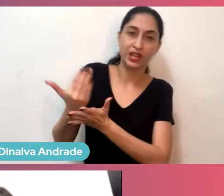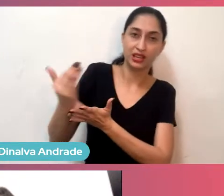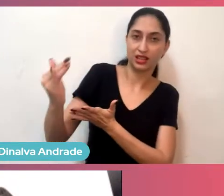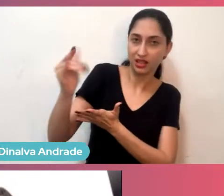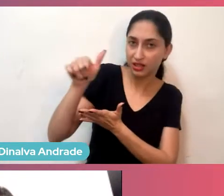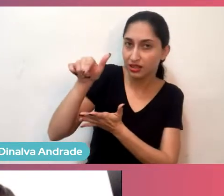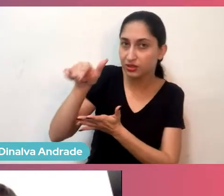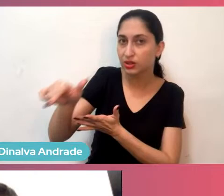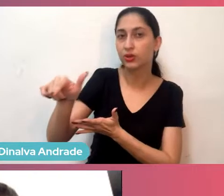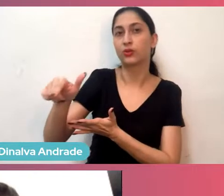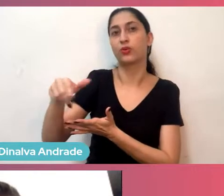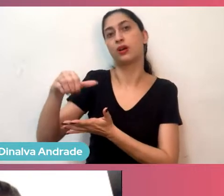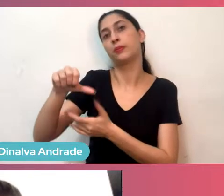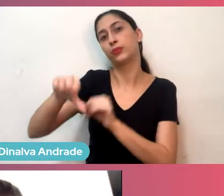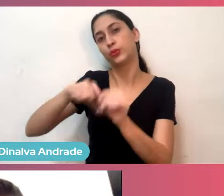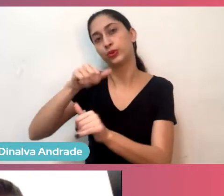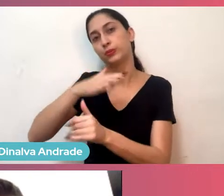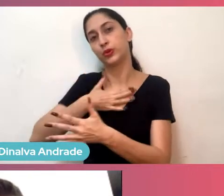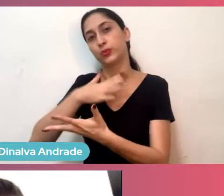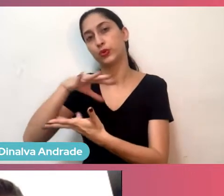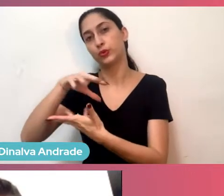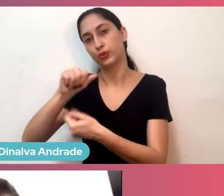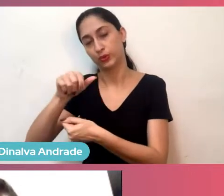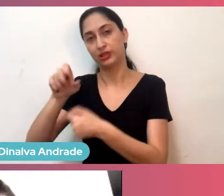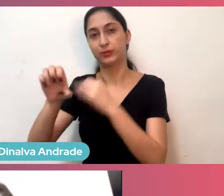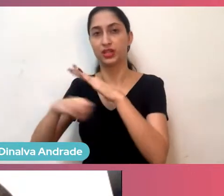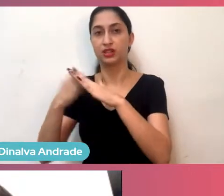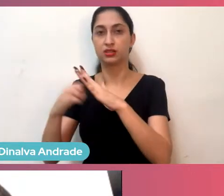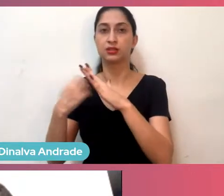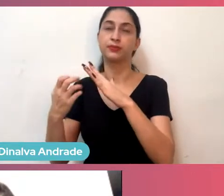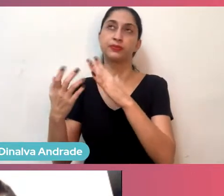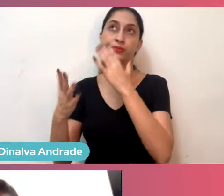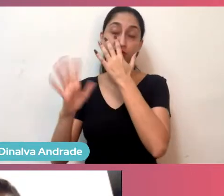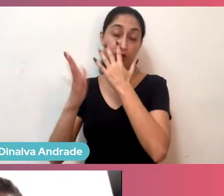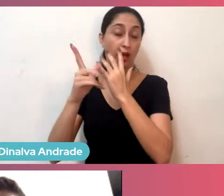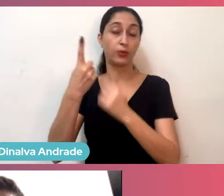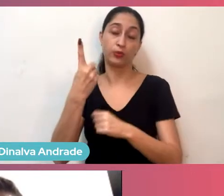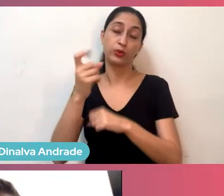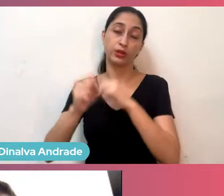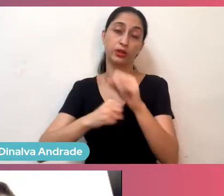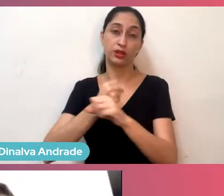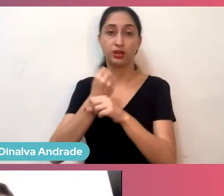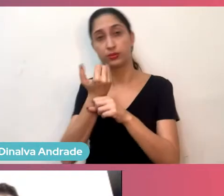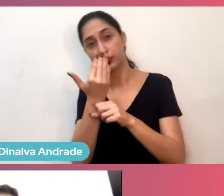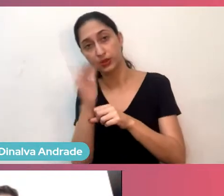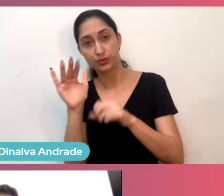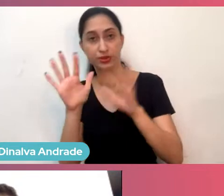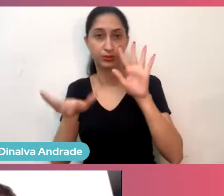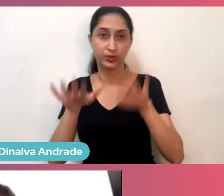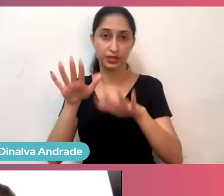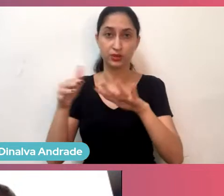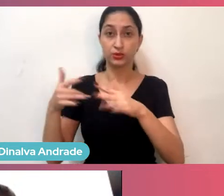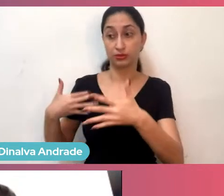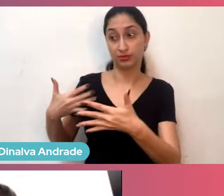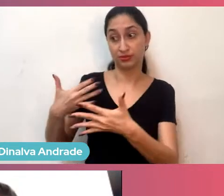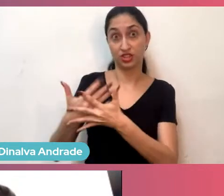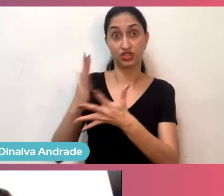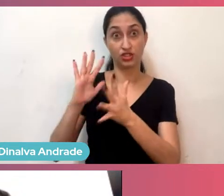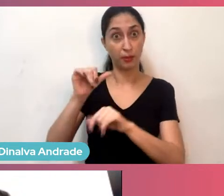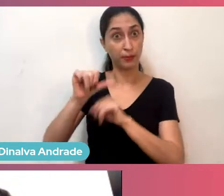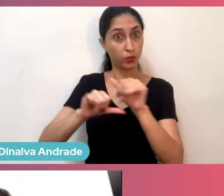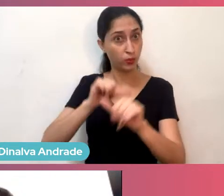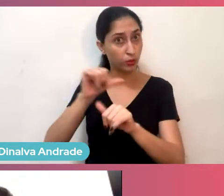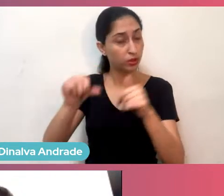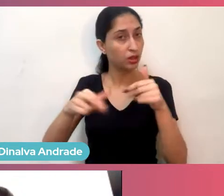e aí, então, eu vou completar isso lá, mais de um ano e pouco junto com a Mundo é meu mundo, de lá para cá mudou-se bastante, né,